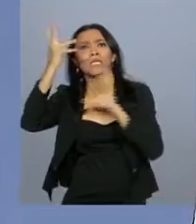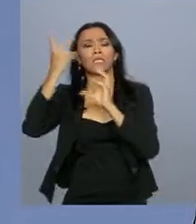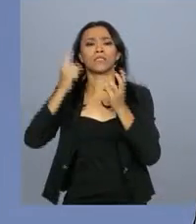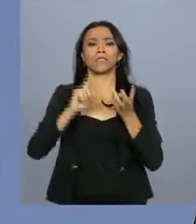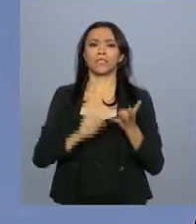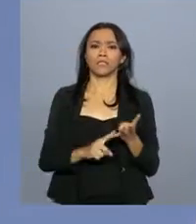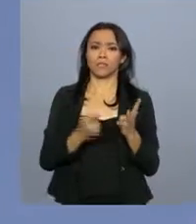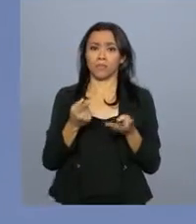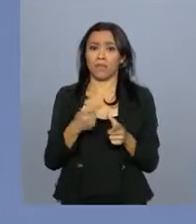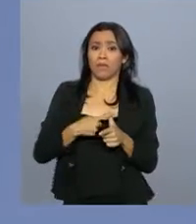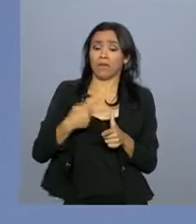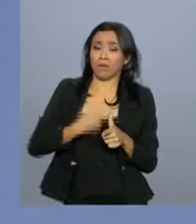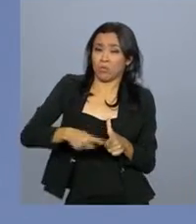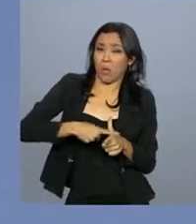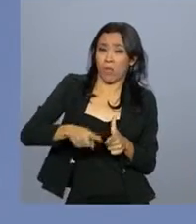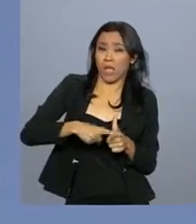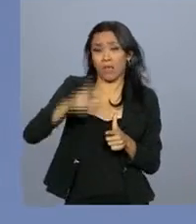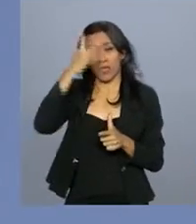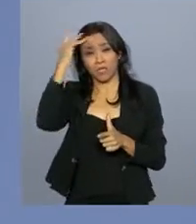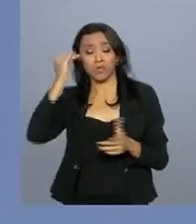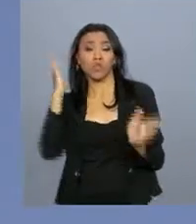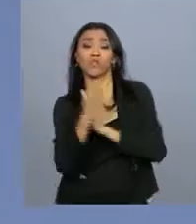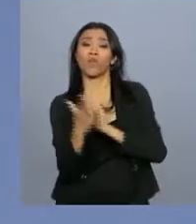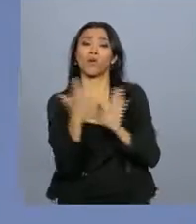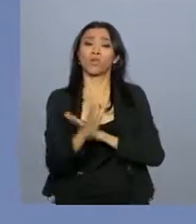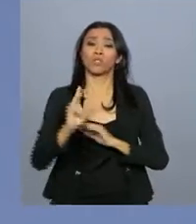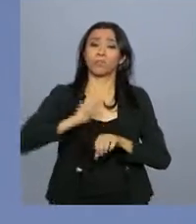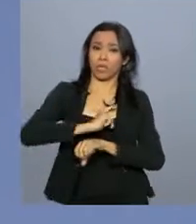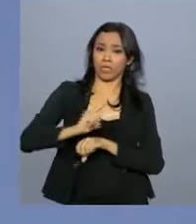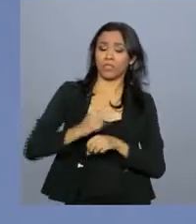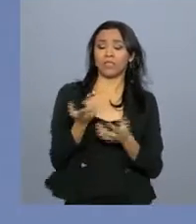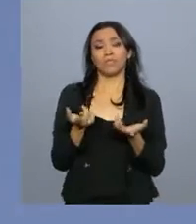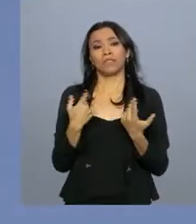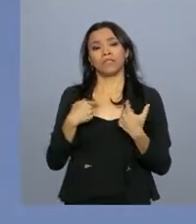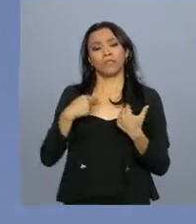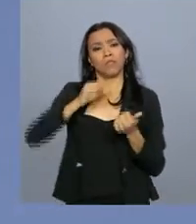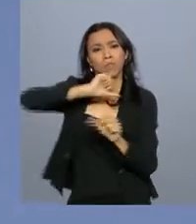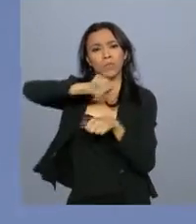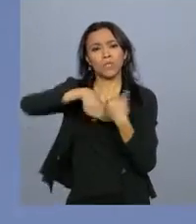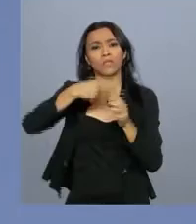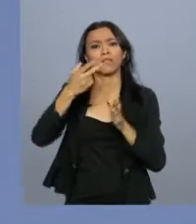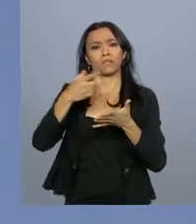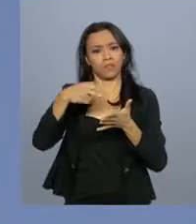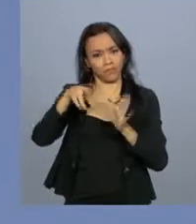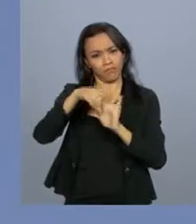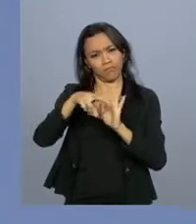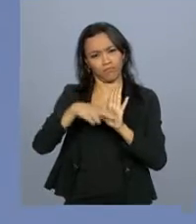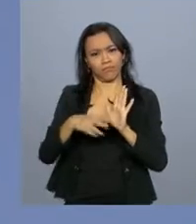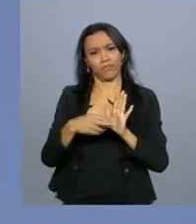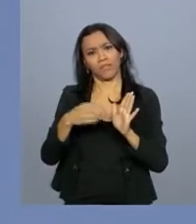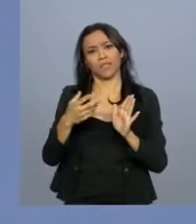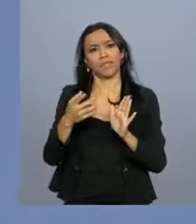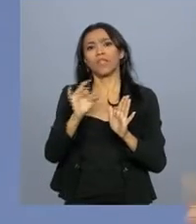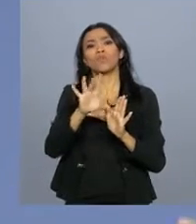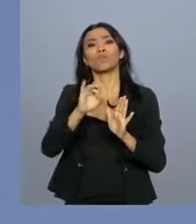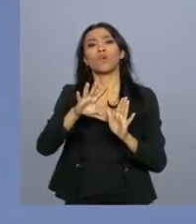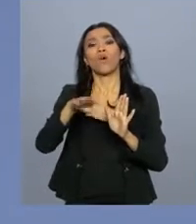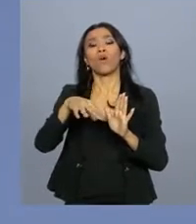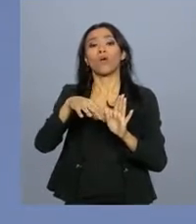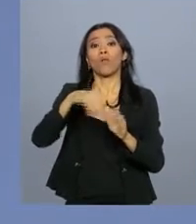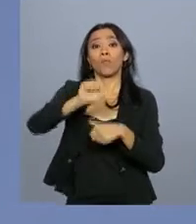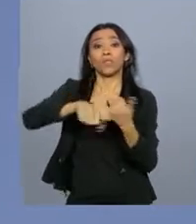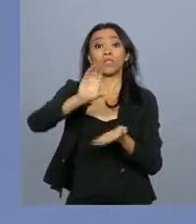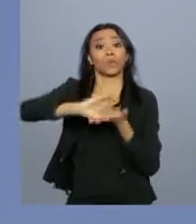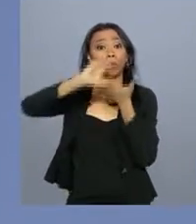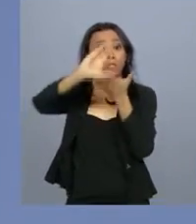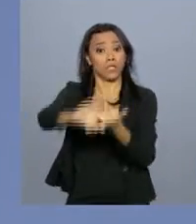de refugiados, paz e segurança internacional, reforma de governança nas Nações Unidas, não apenas reforma do Conselho de Segurança, reforma